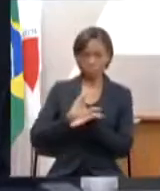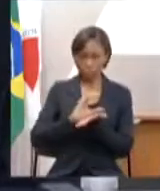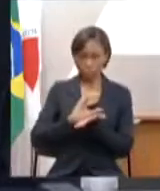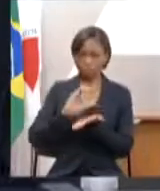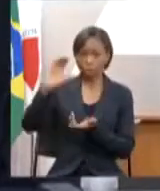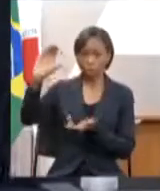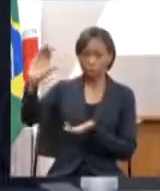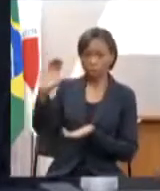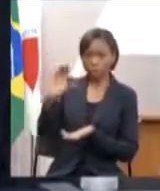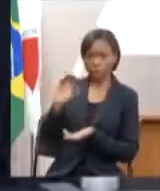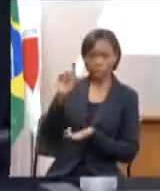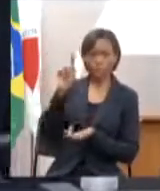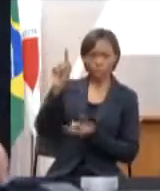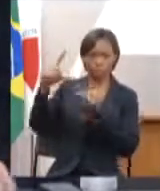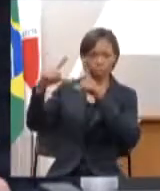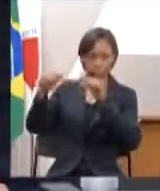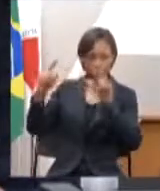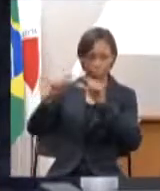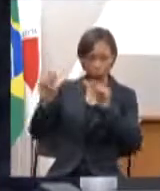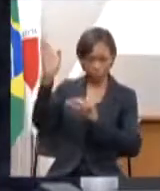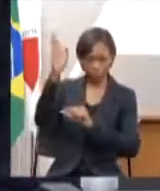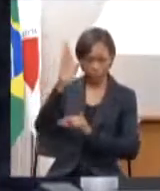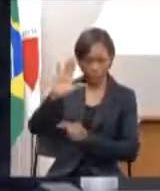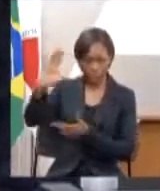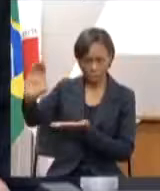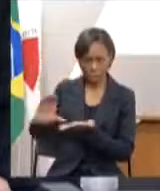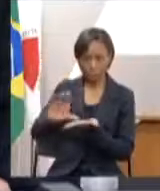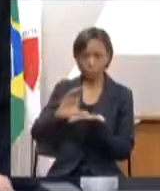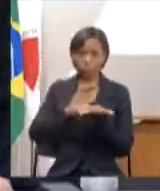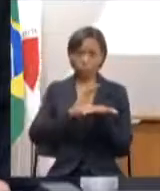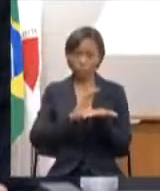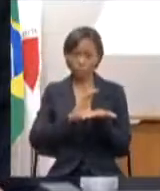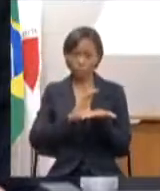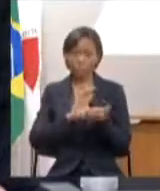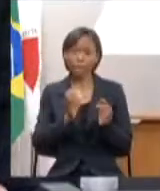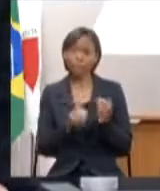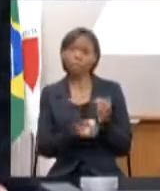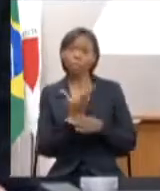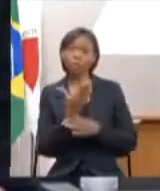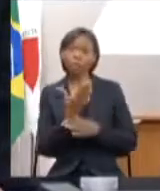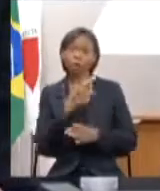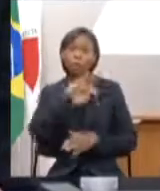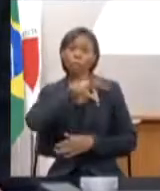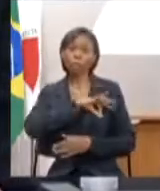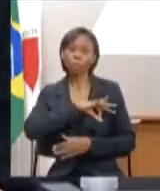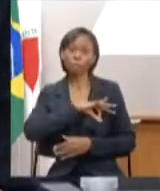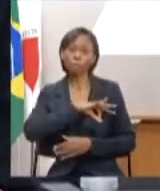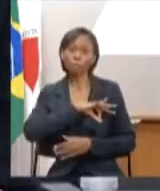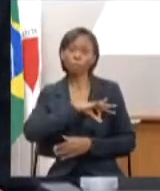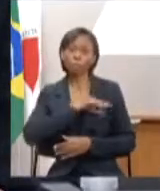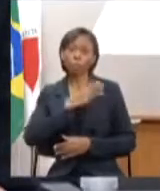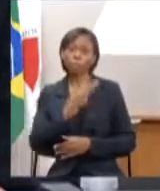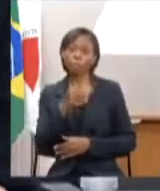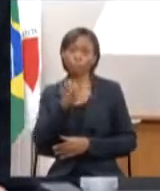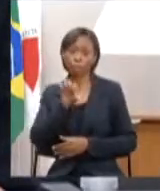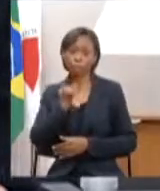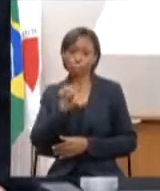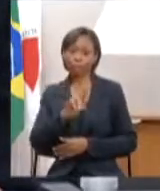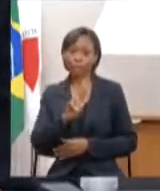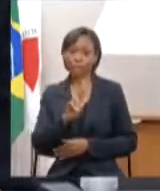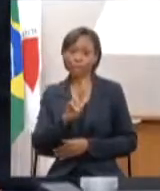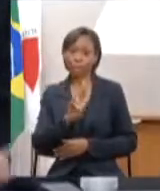criou um auxílio emergencial de 39 reais mensais por pessoa